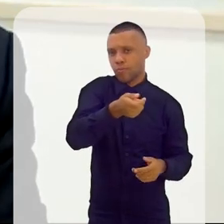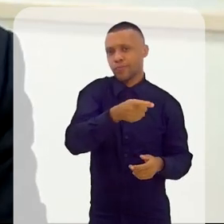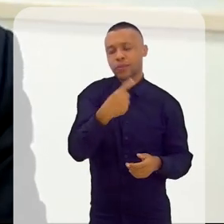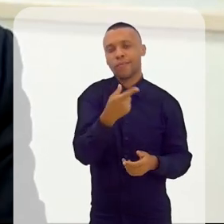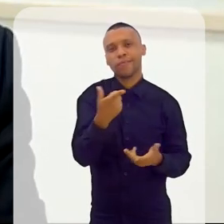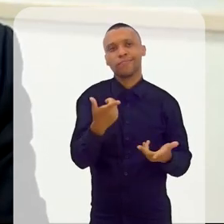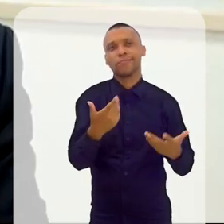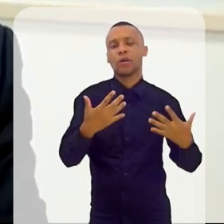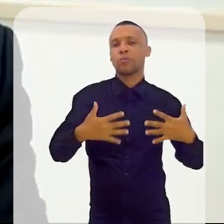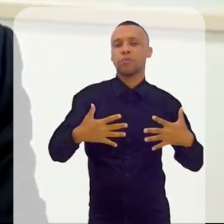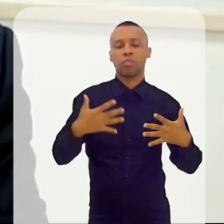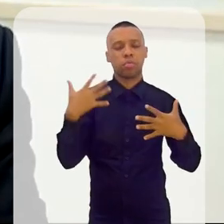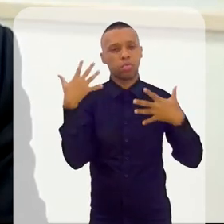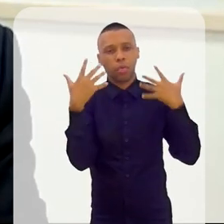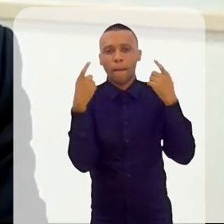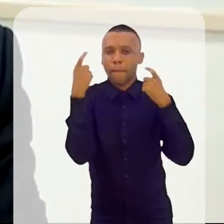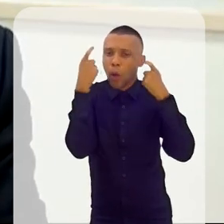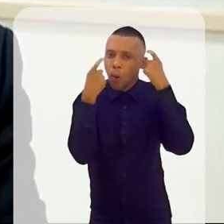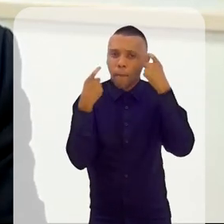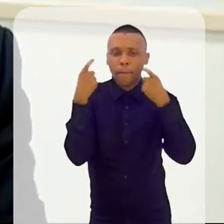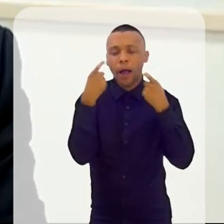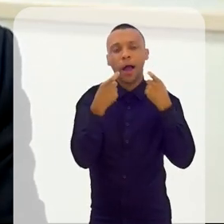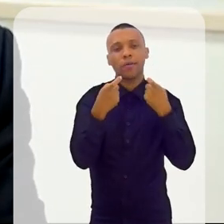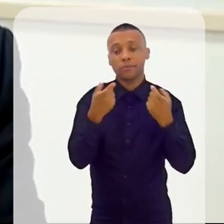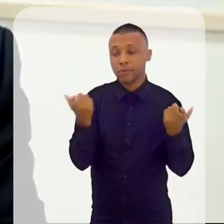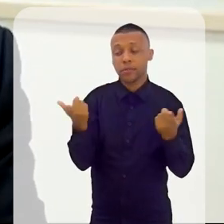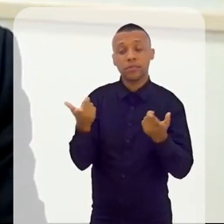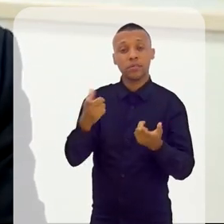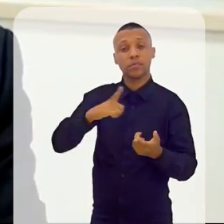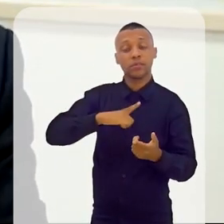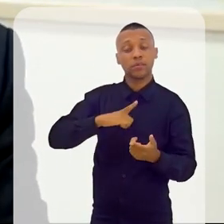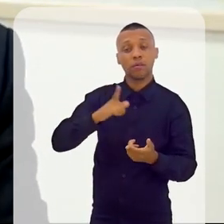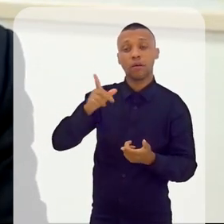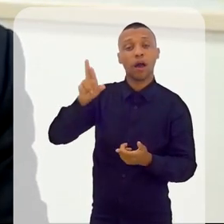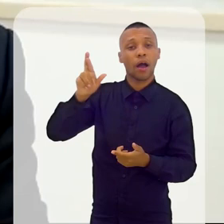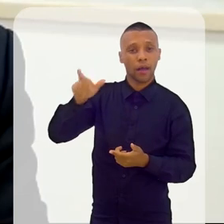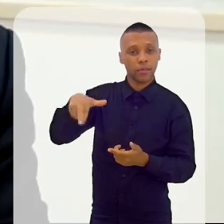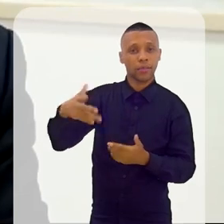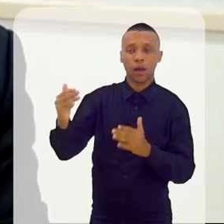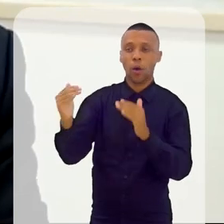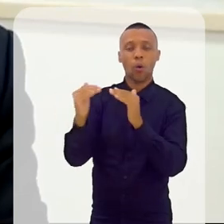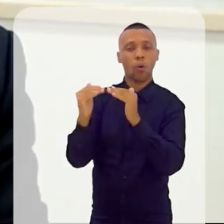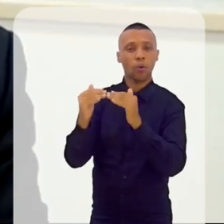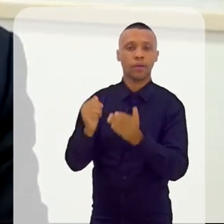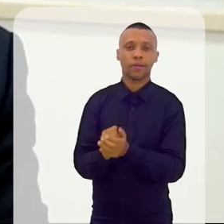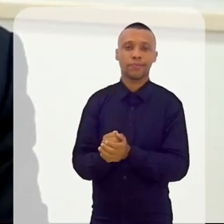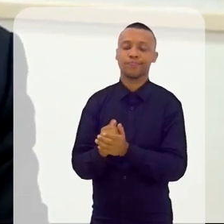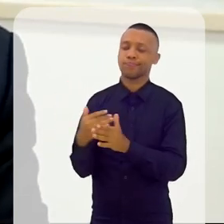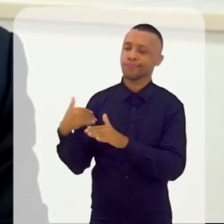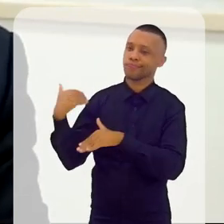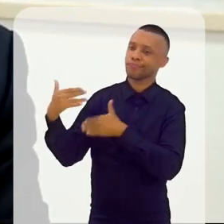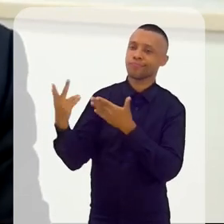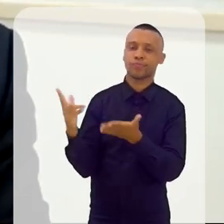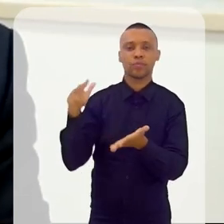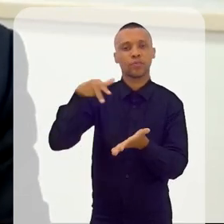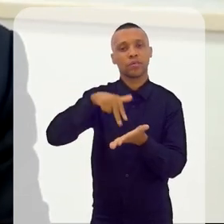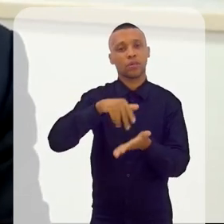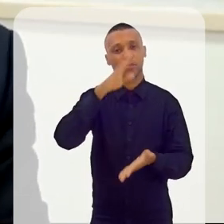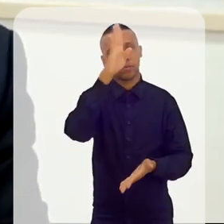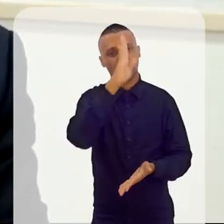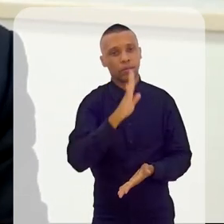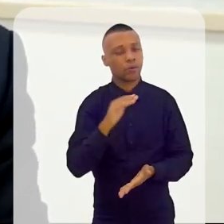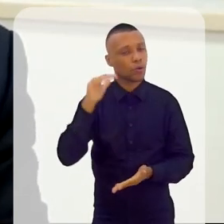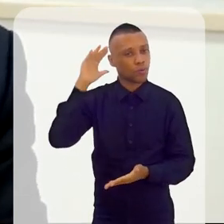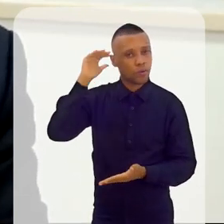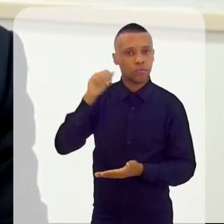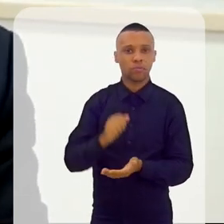extremamente transtornado, E dava razão a eles. Chegando ao Brasil, chegando em Mato Grosso, Eu